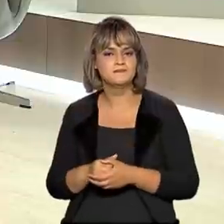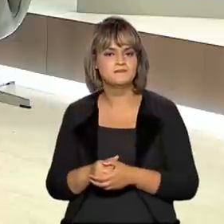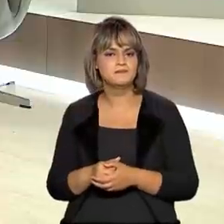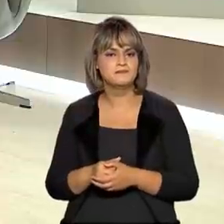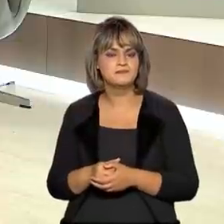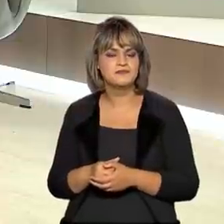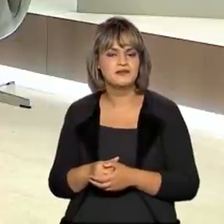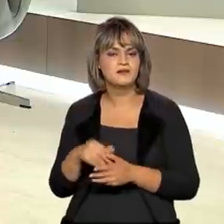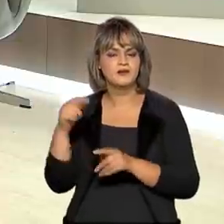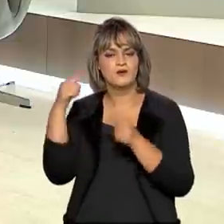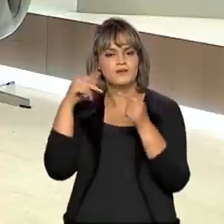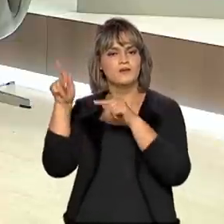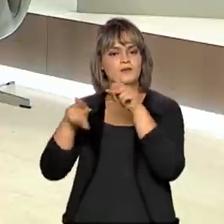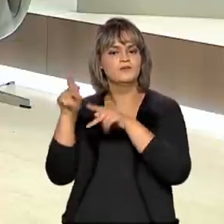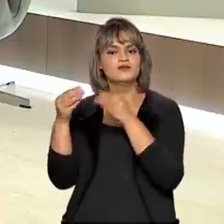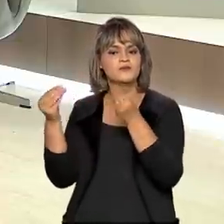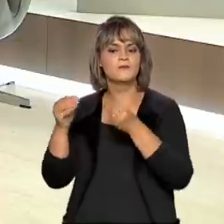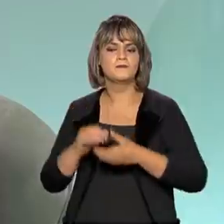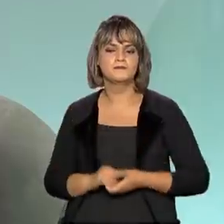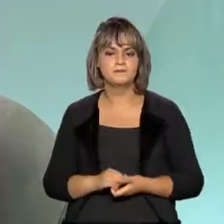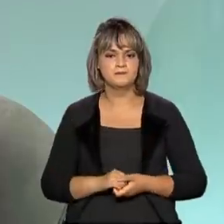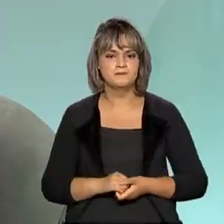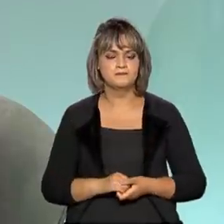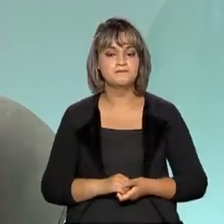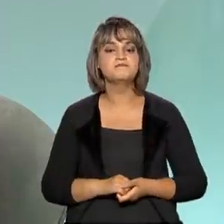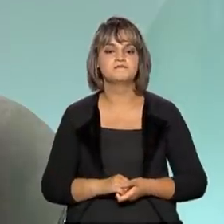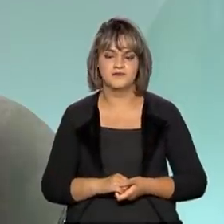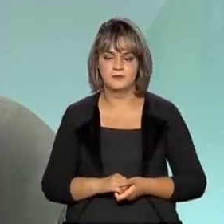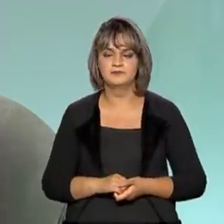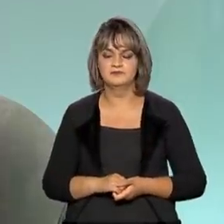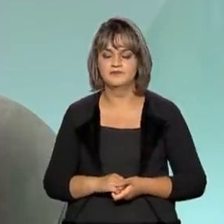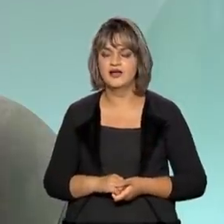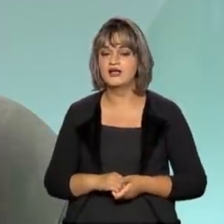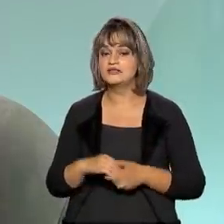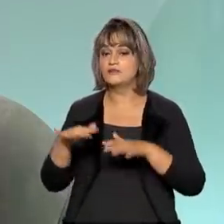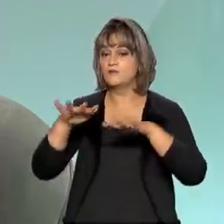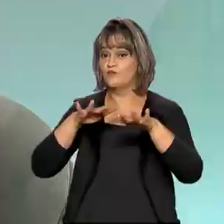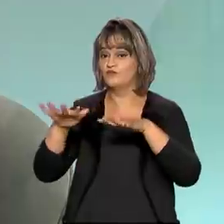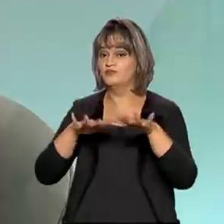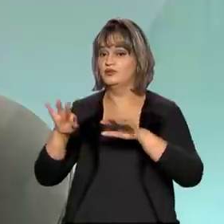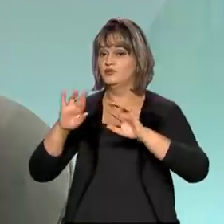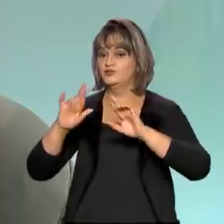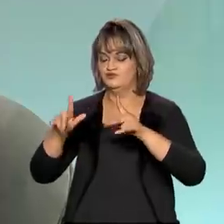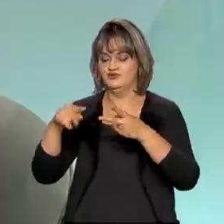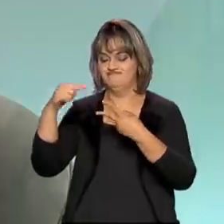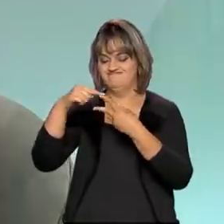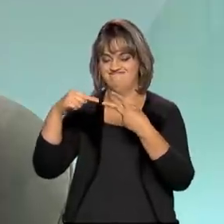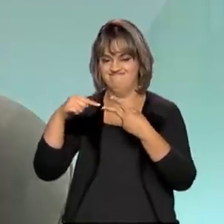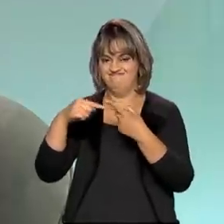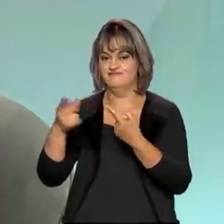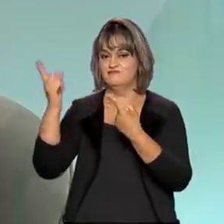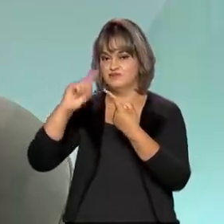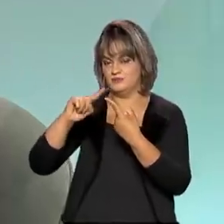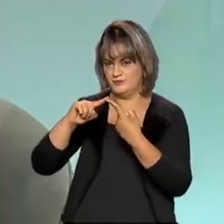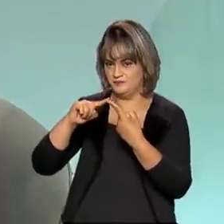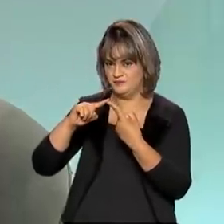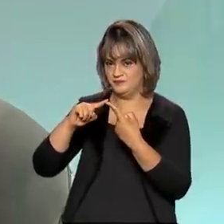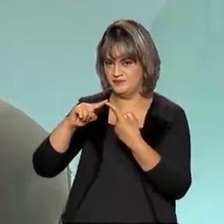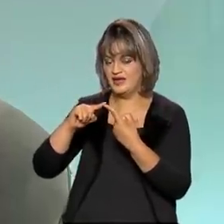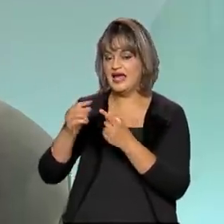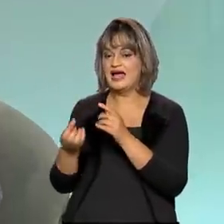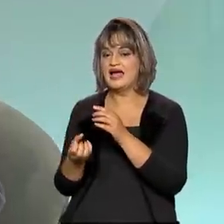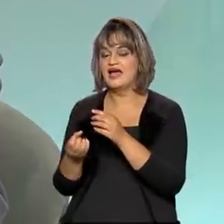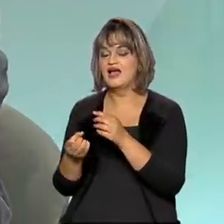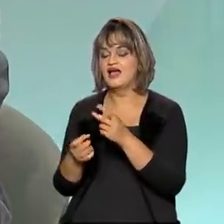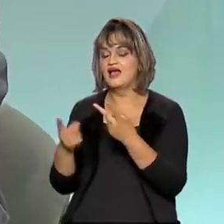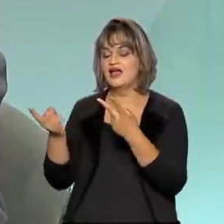ligadas à população em geral para a gente. Primeiro, são dois movimentos distintos. O primeiro movimento é a criação